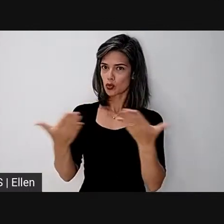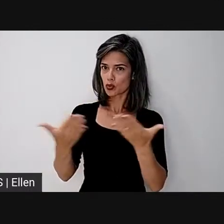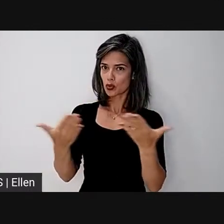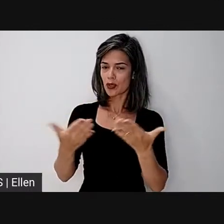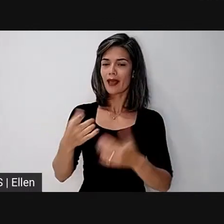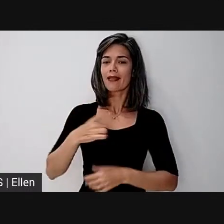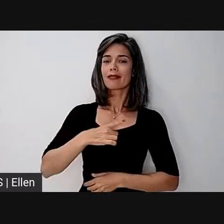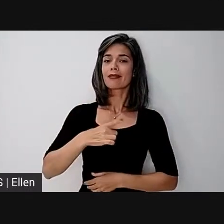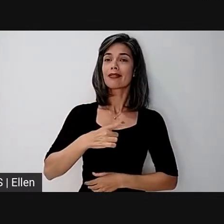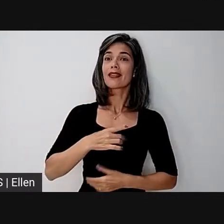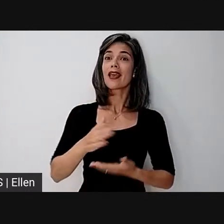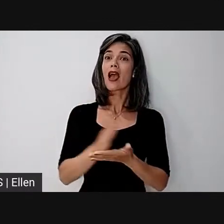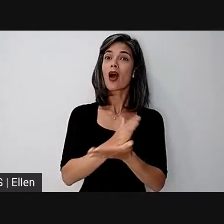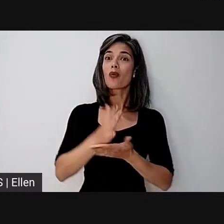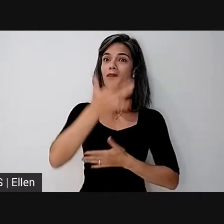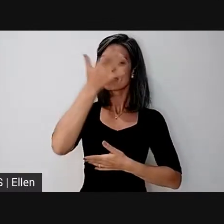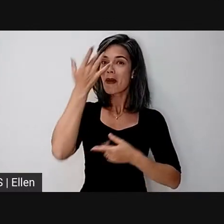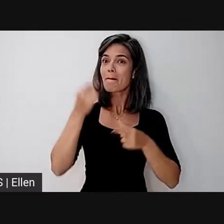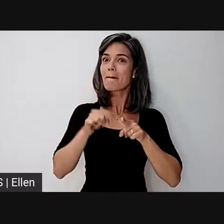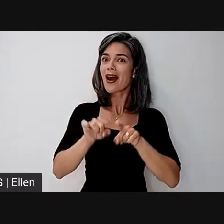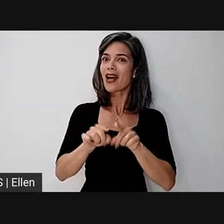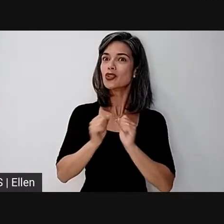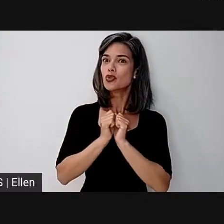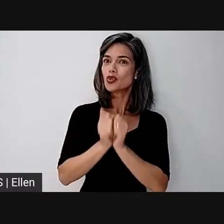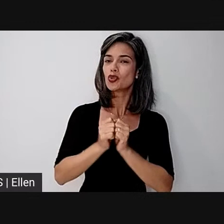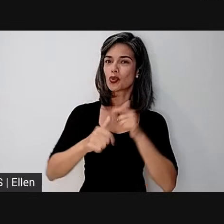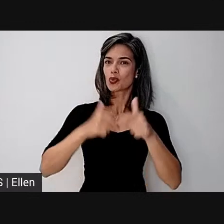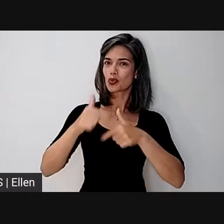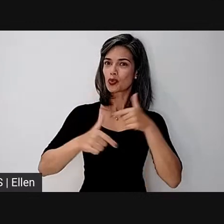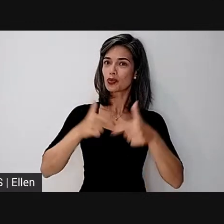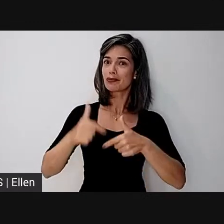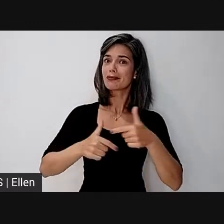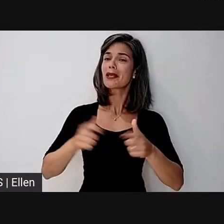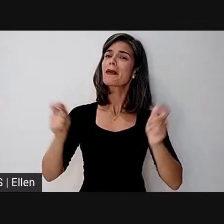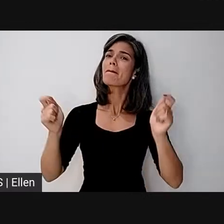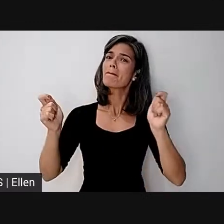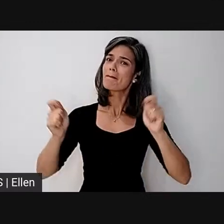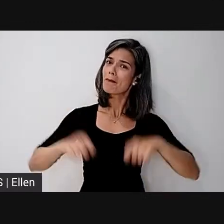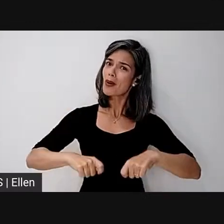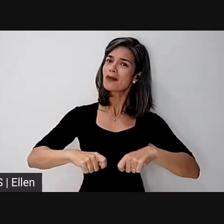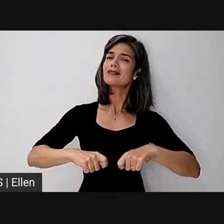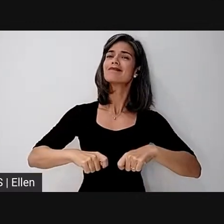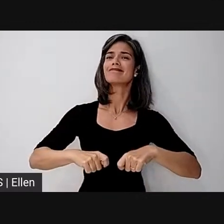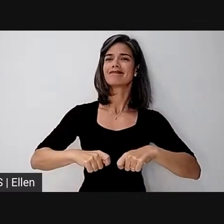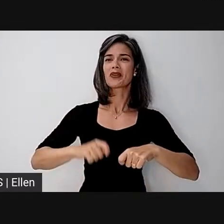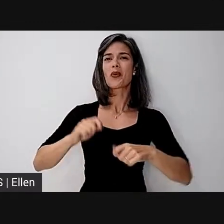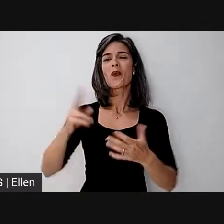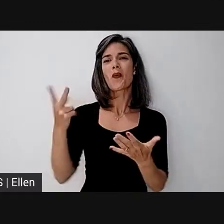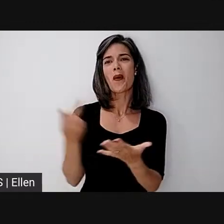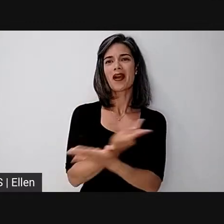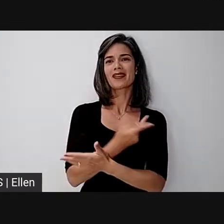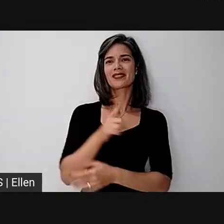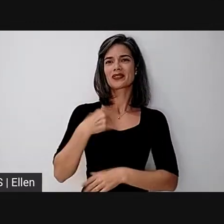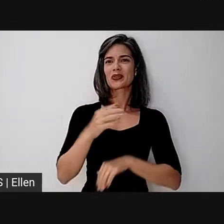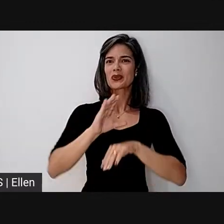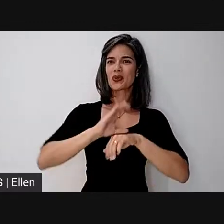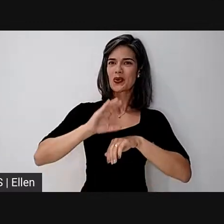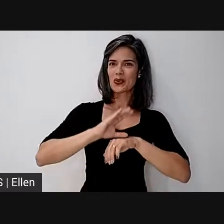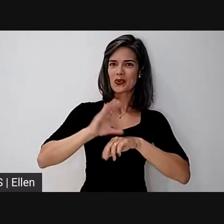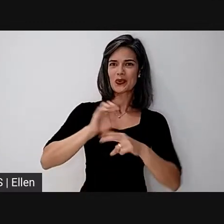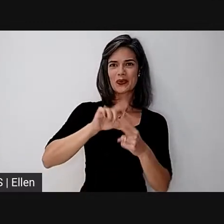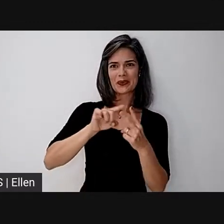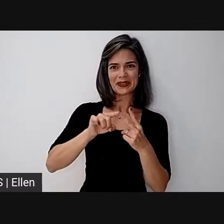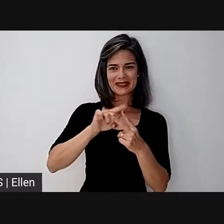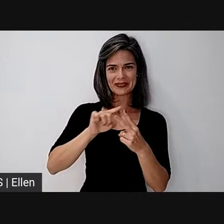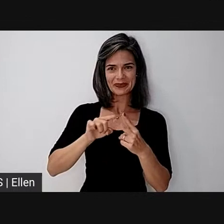nossos parceiros que tornaram possível, então, a realização dos nossos cursos.